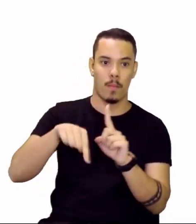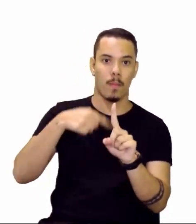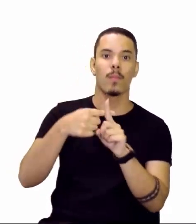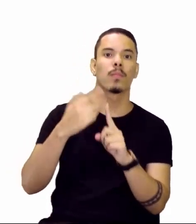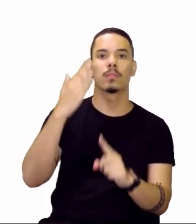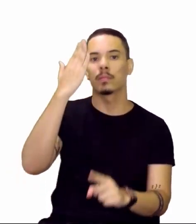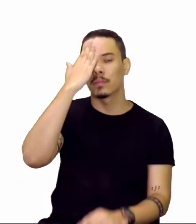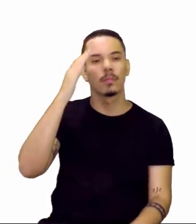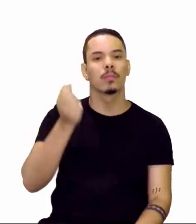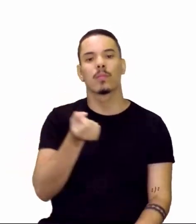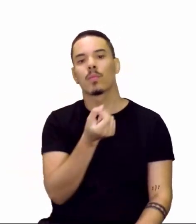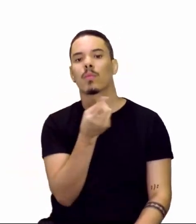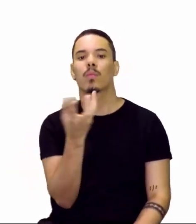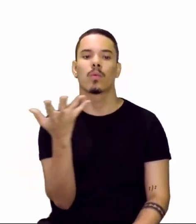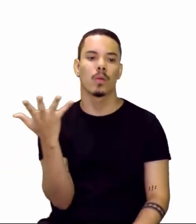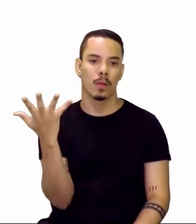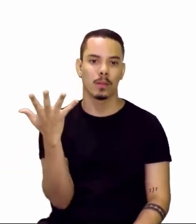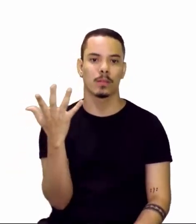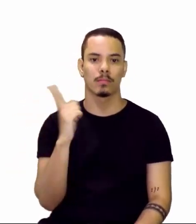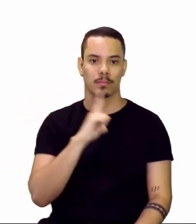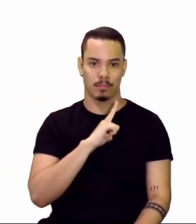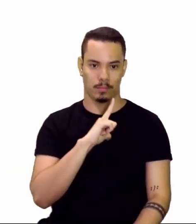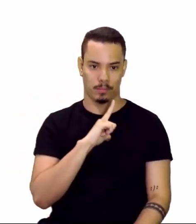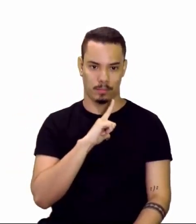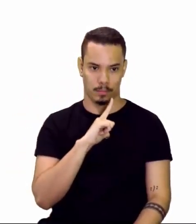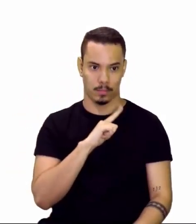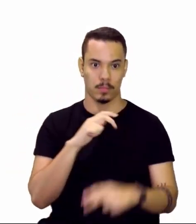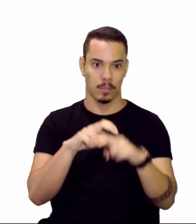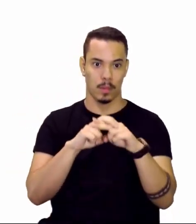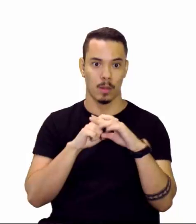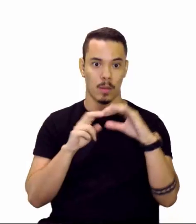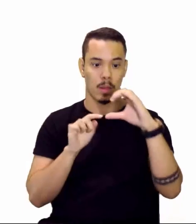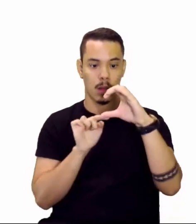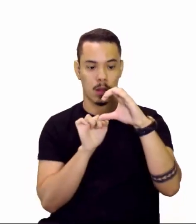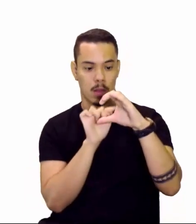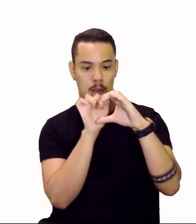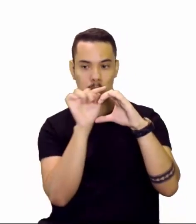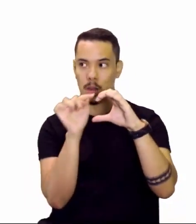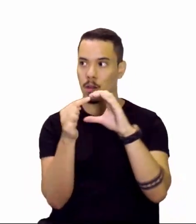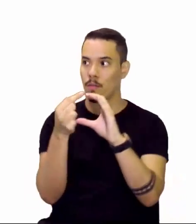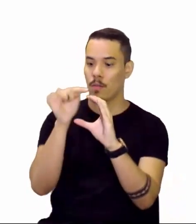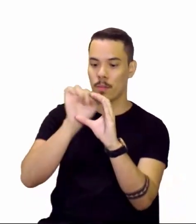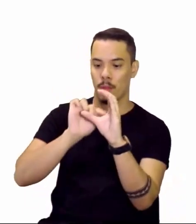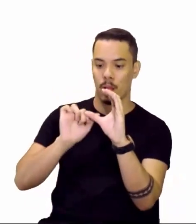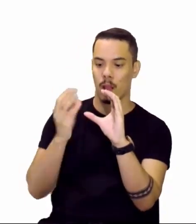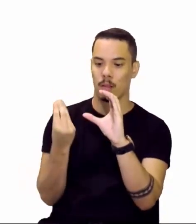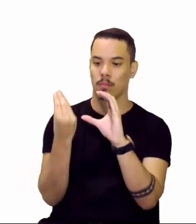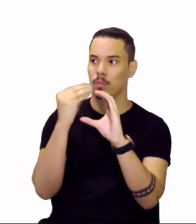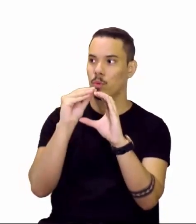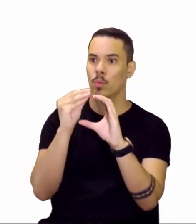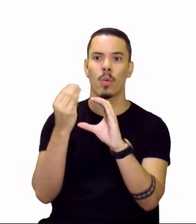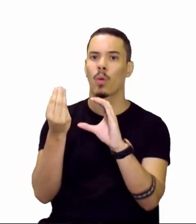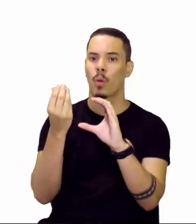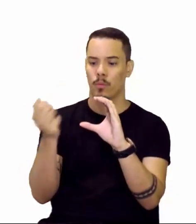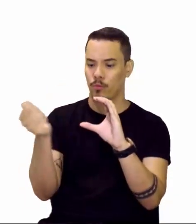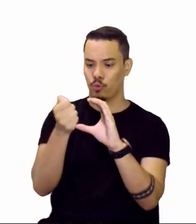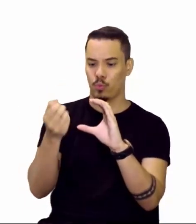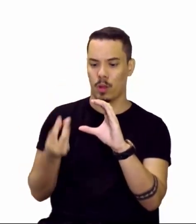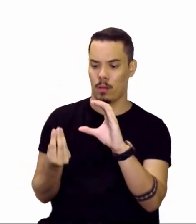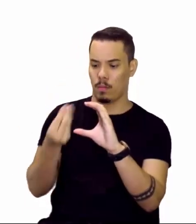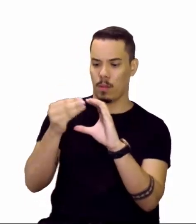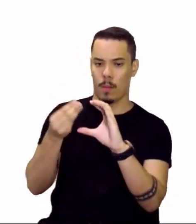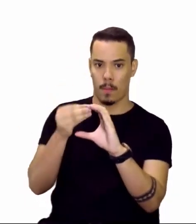quantos prótons esse cara aqui vai ter. Então, o a gente vai fazer? A gente vai pegar 24